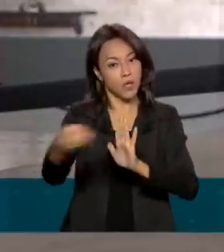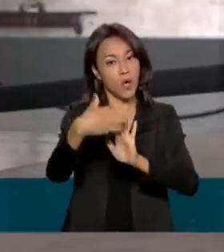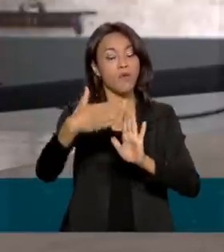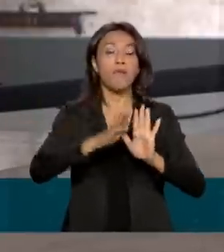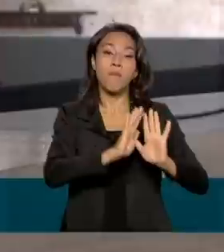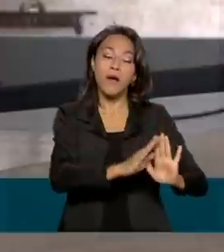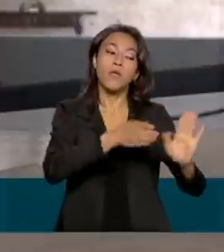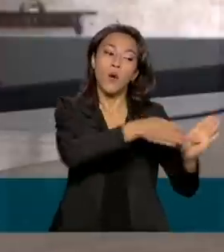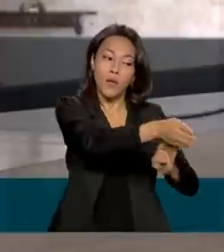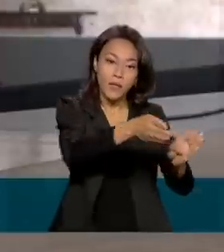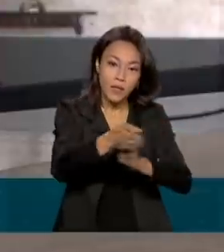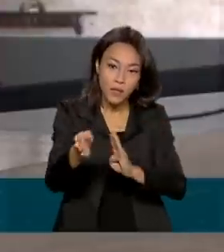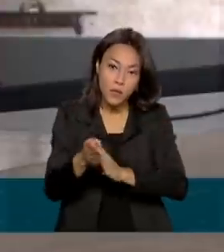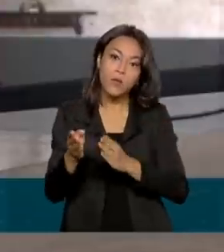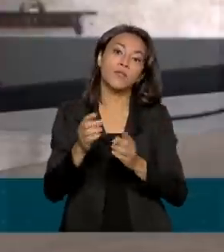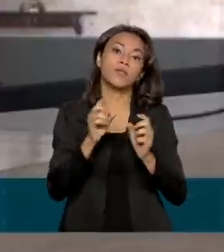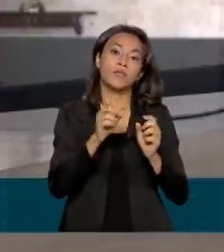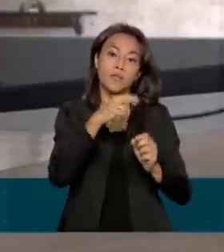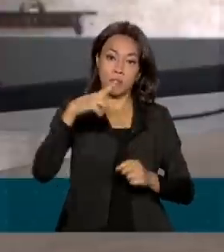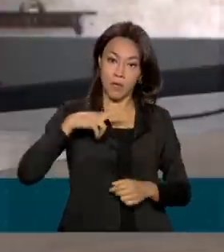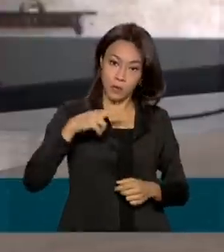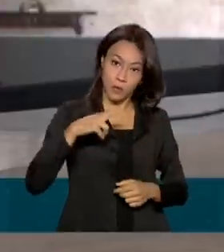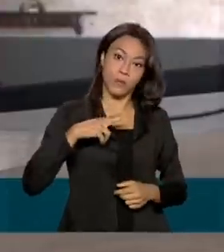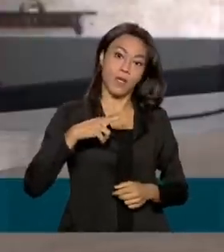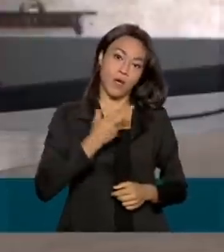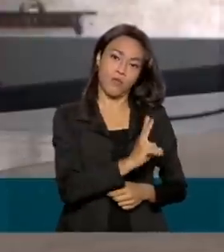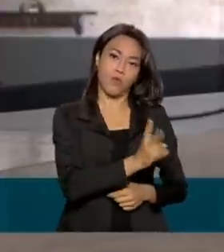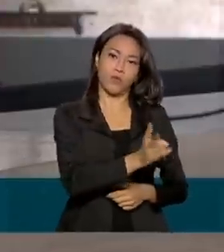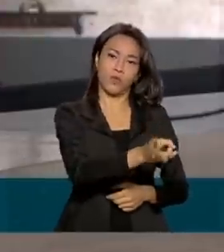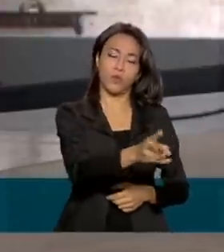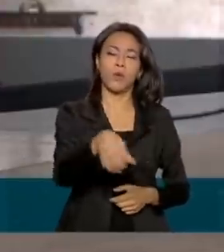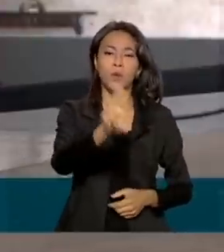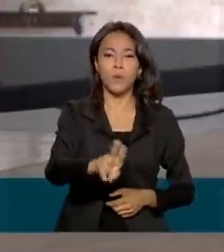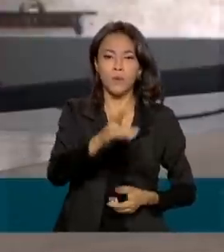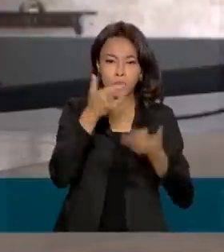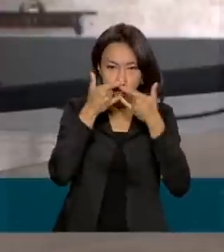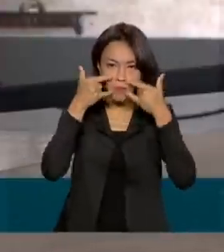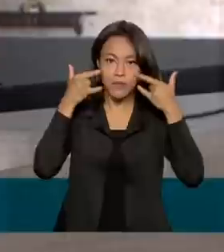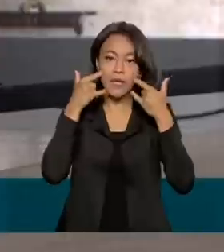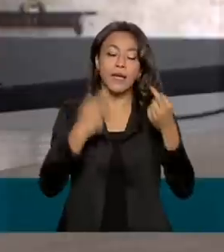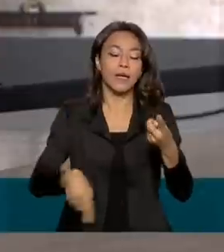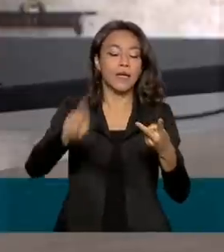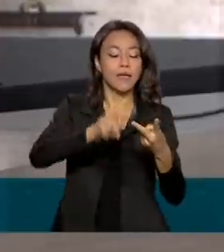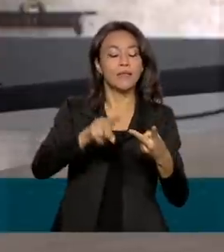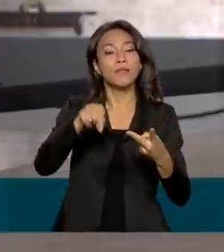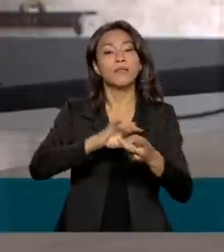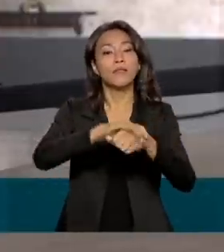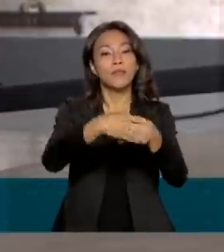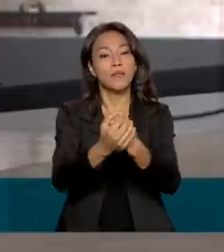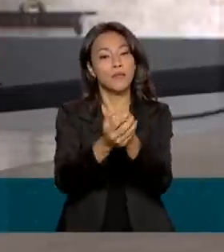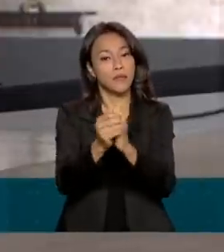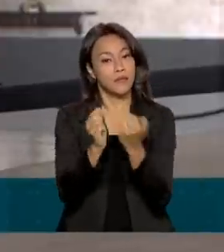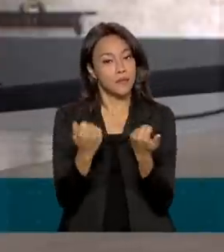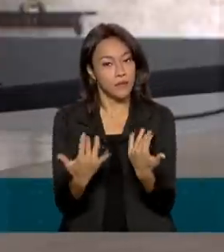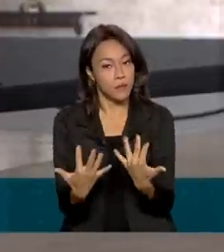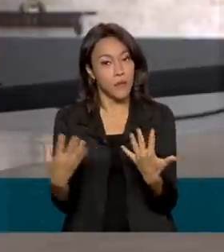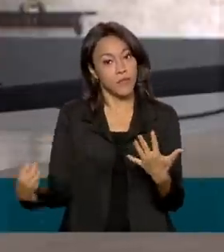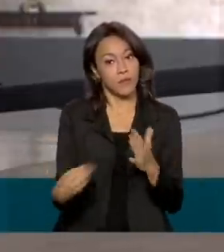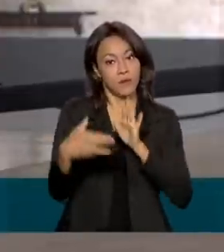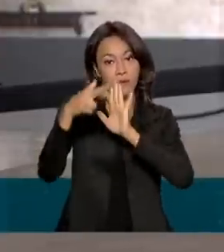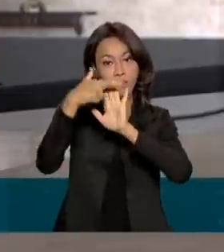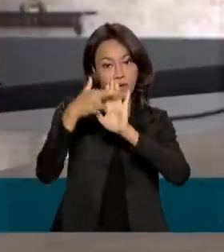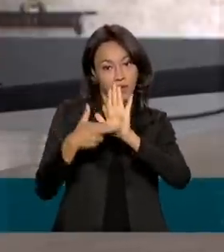as mesmas para os cuidados individuais, como o uso de máscara e também a higienização das mãos. A nova portaria também